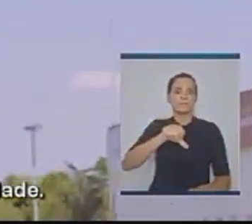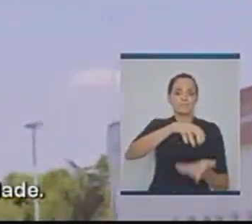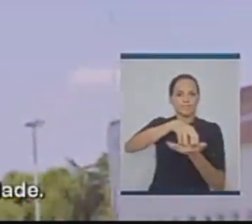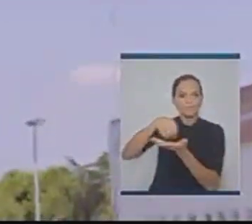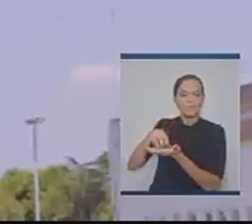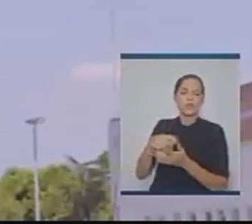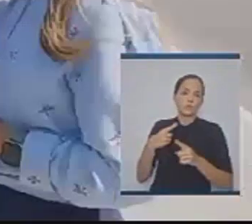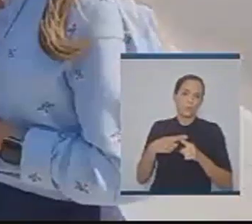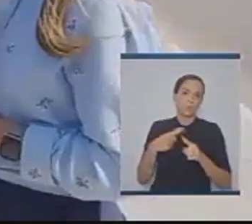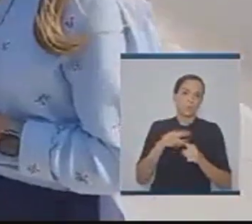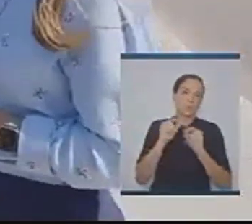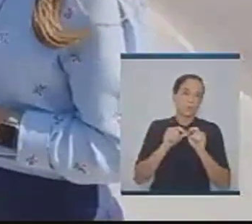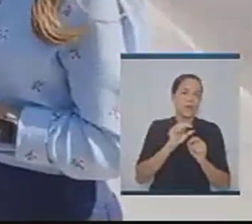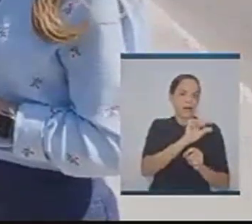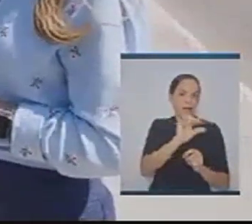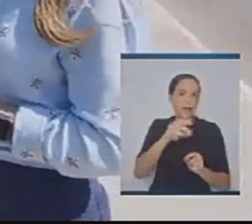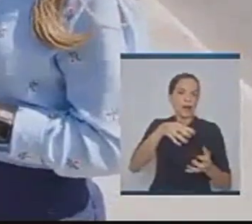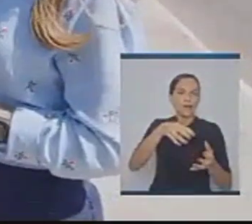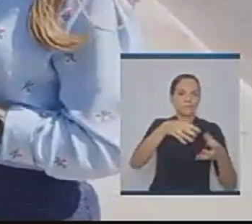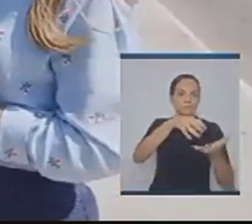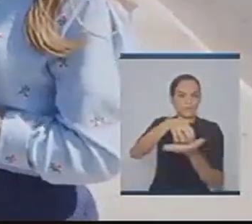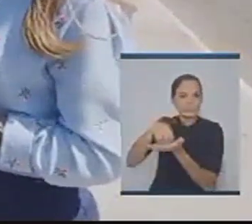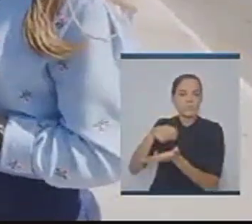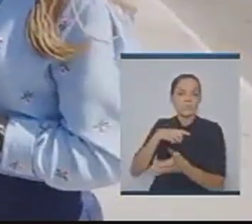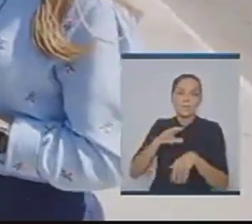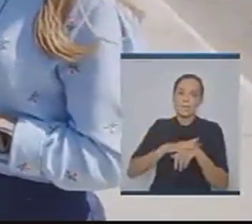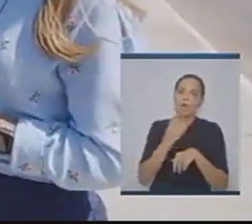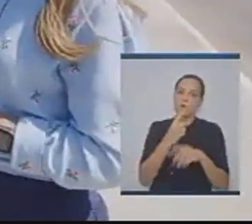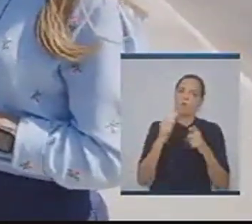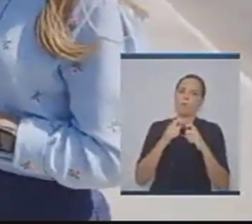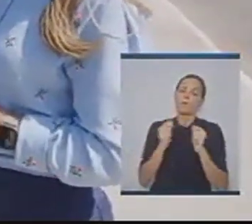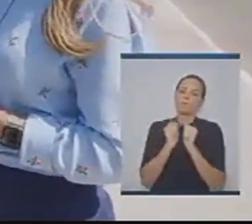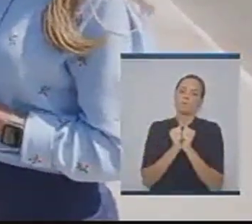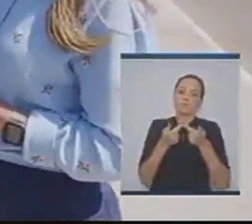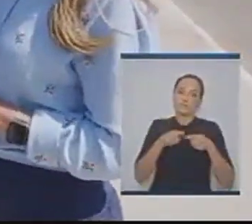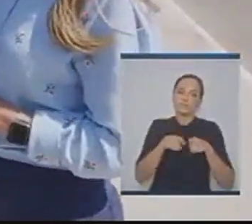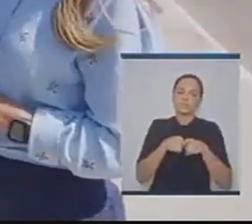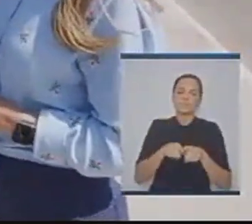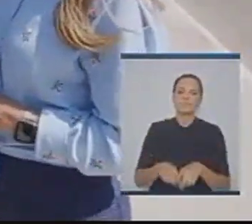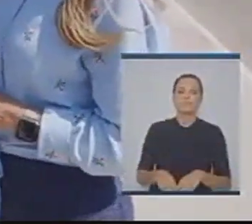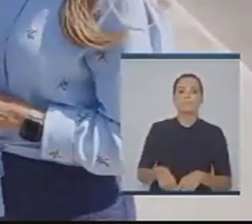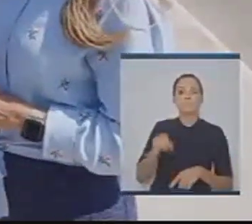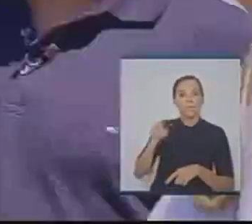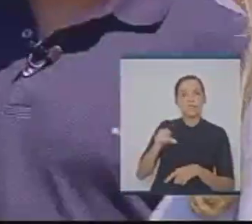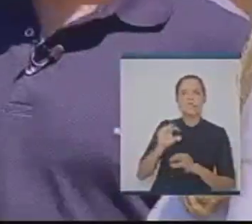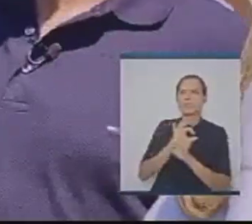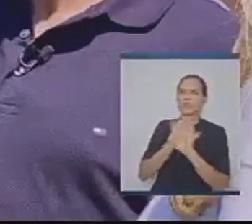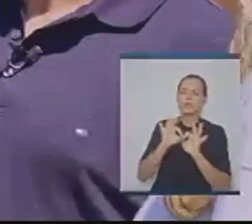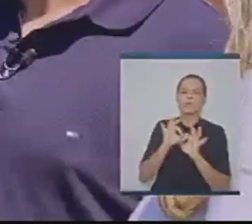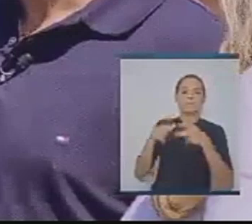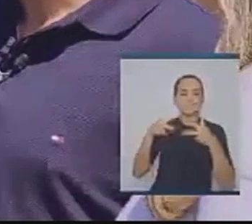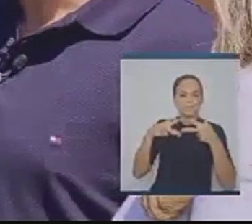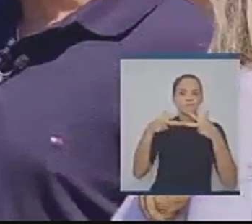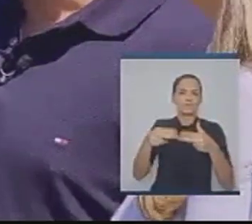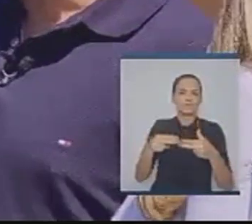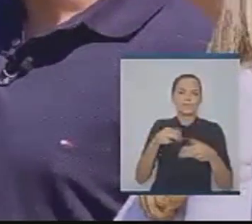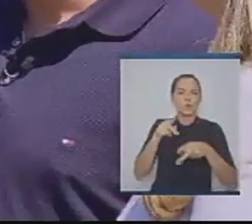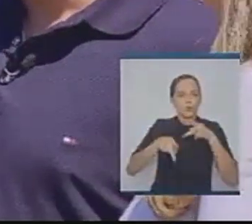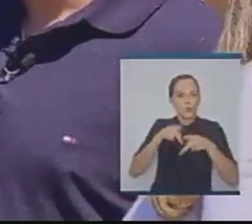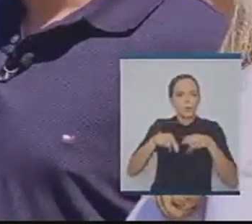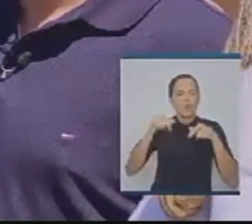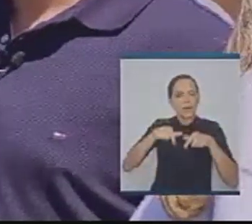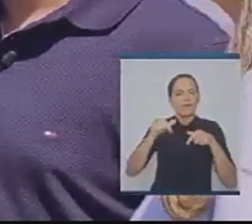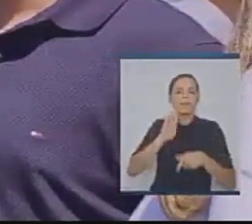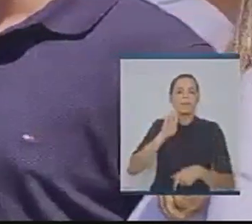especialidade. Esse aqui foi um grande presente que a população aqui do Bom Pastor e dos bairros vizinhos receberam. Mas as pessoas